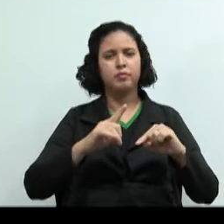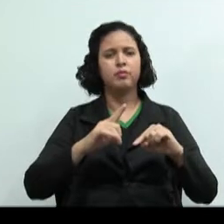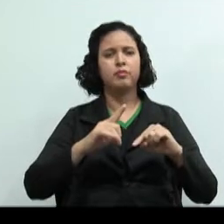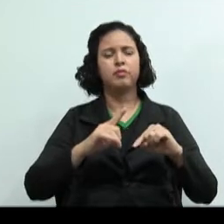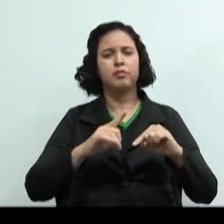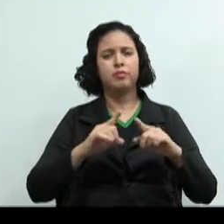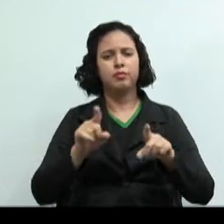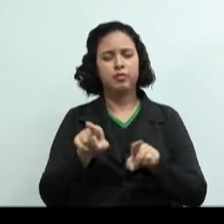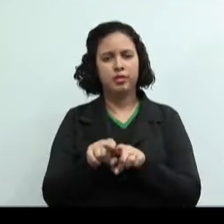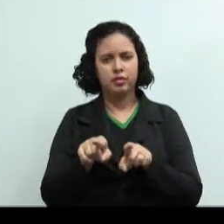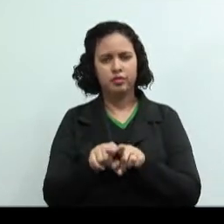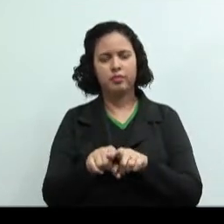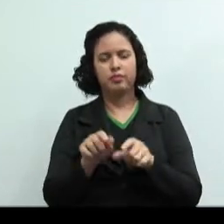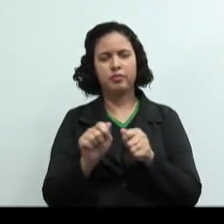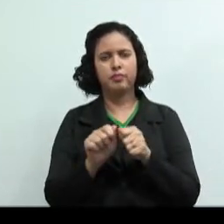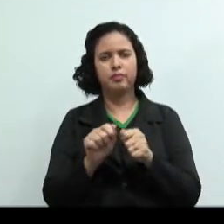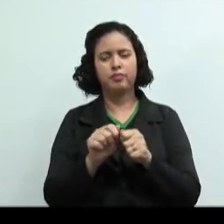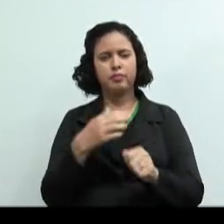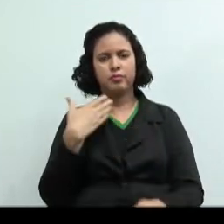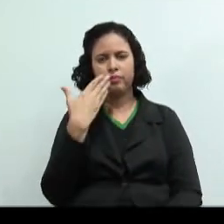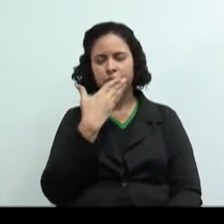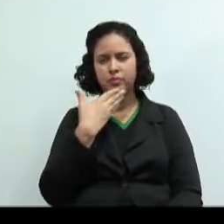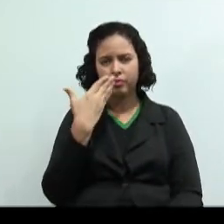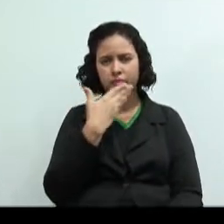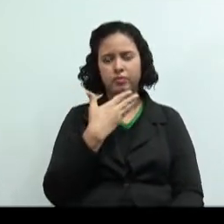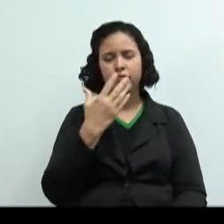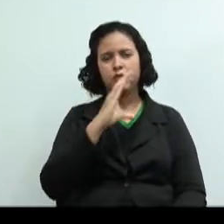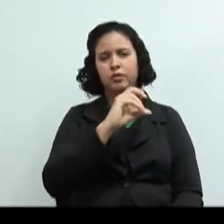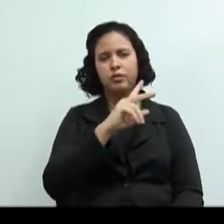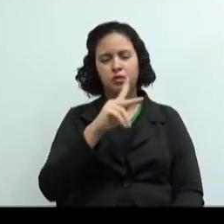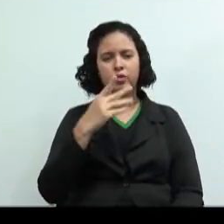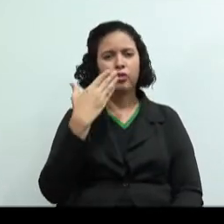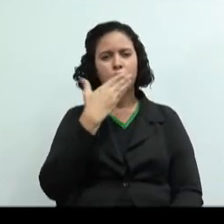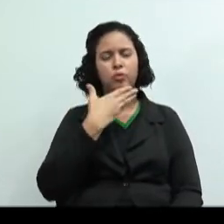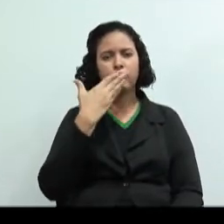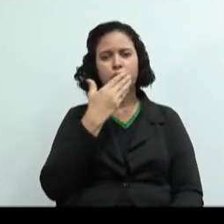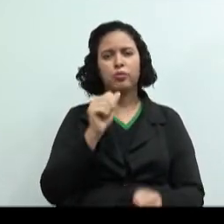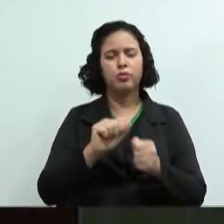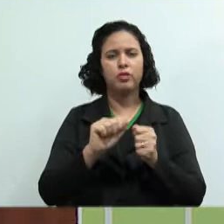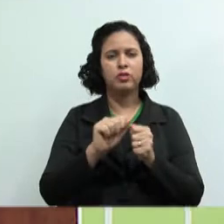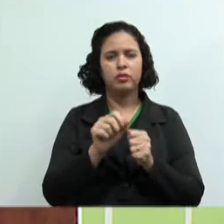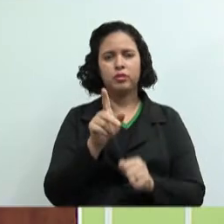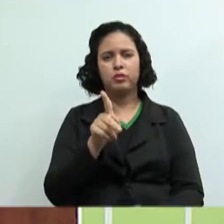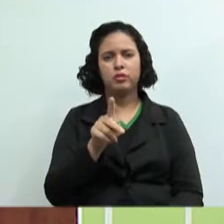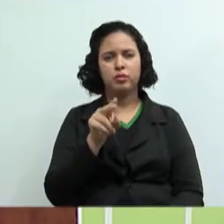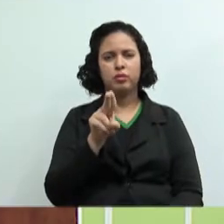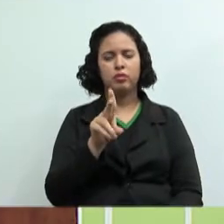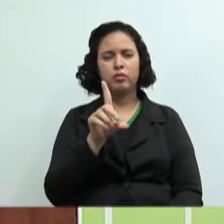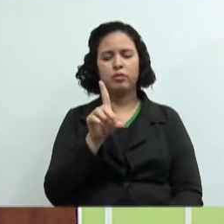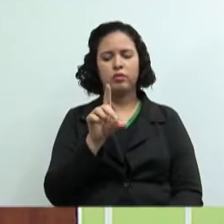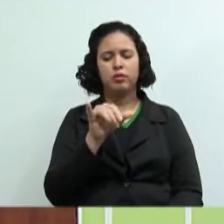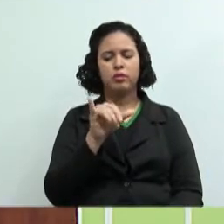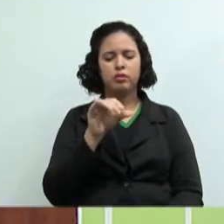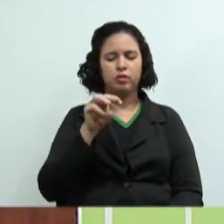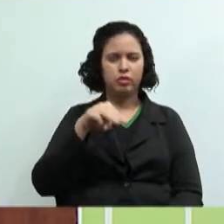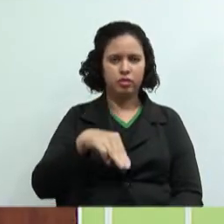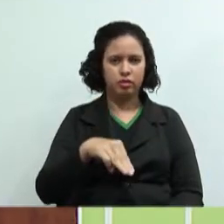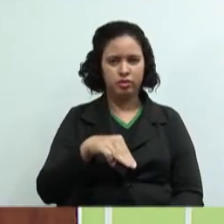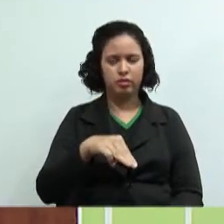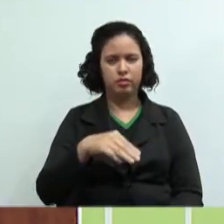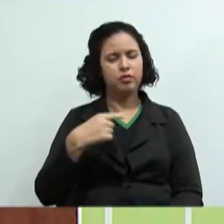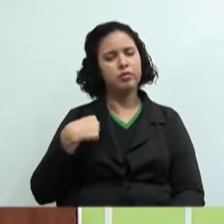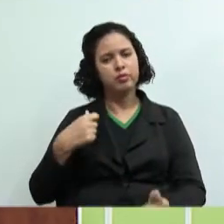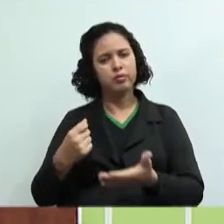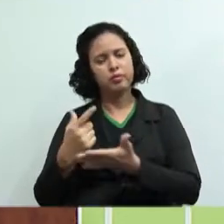a minha cooperativa de doces. Então, vamos produzir um exemplo aqui, pudim. Então, eu vou comprar o quê? Eu vou comprar os materiais para